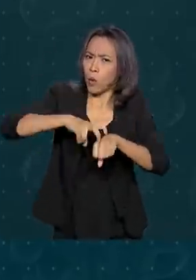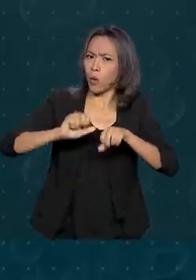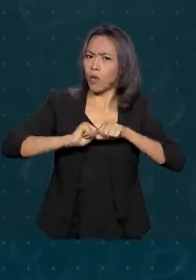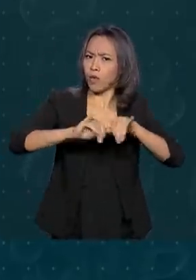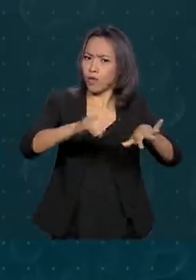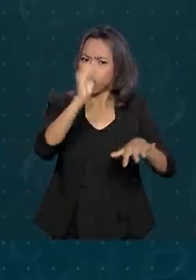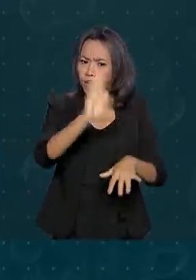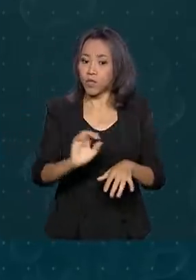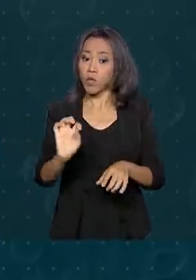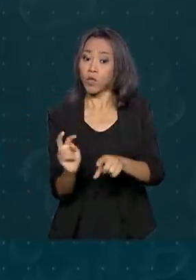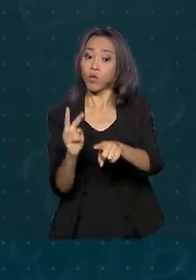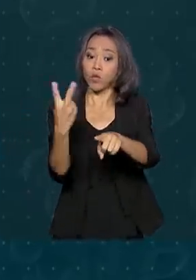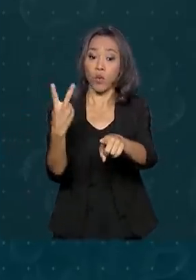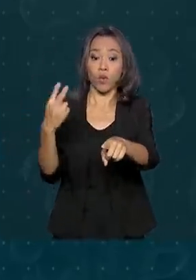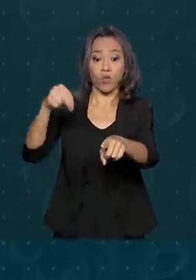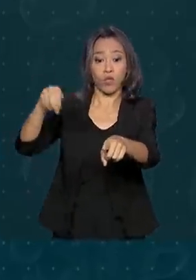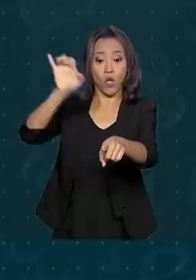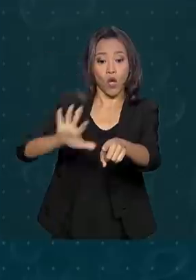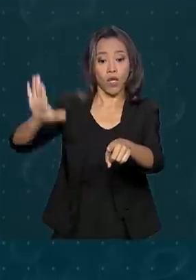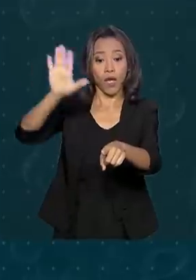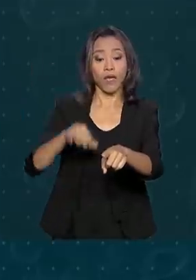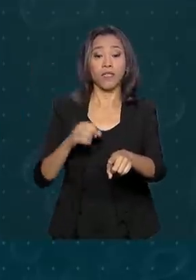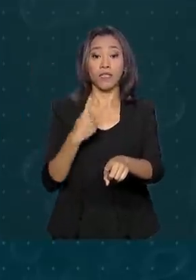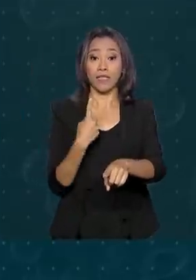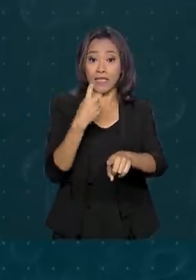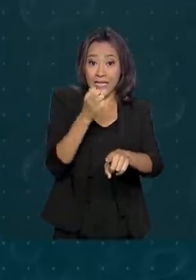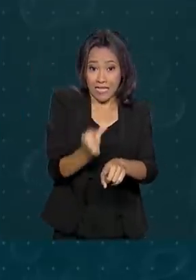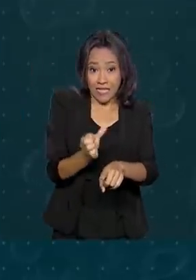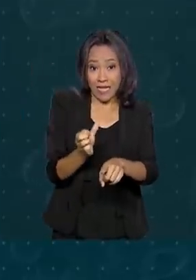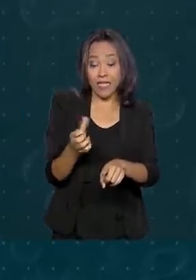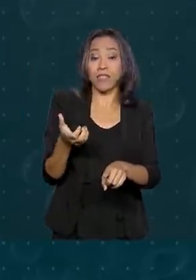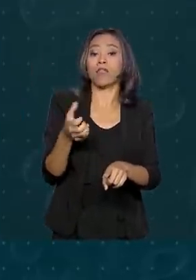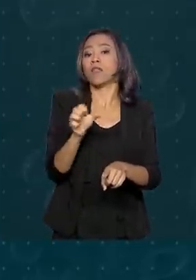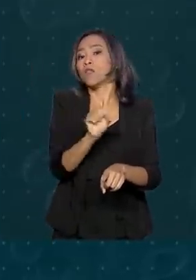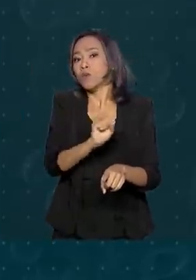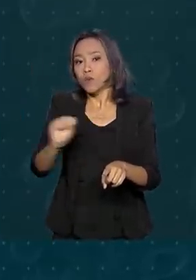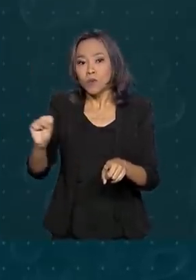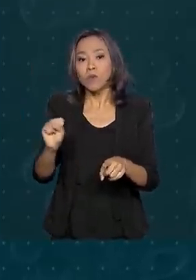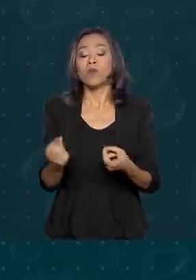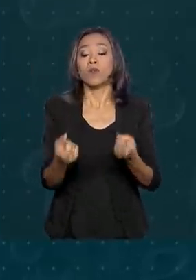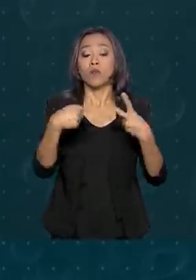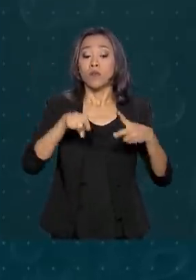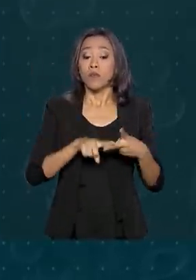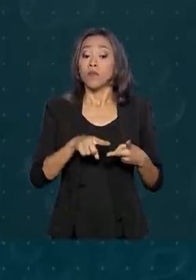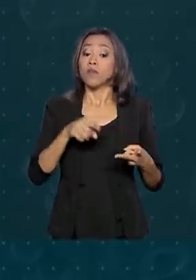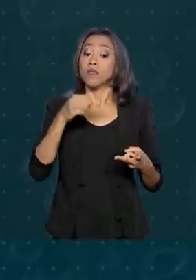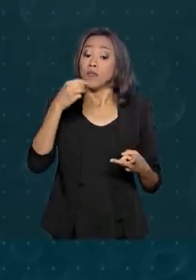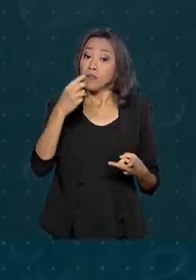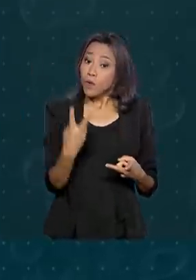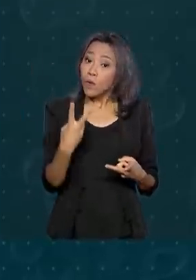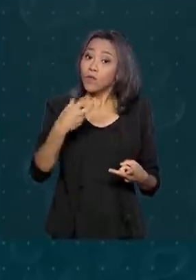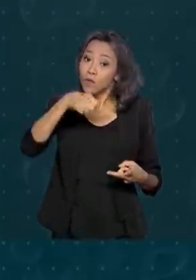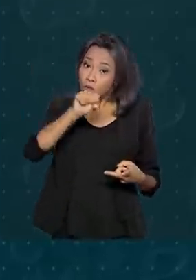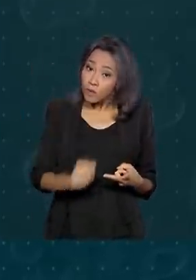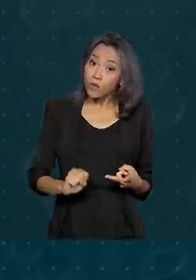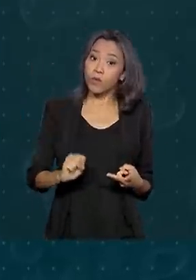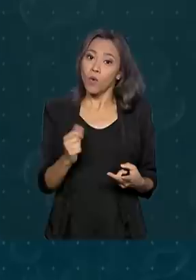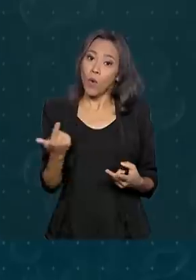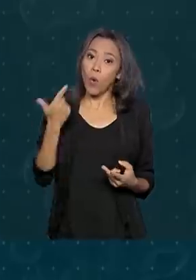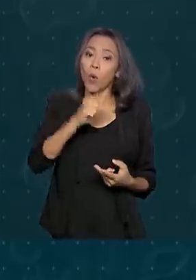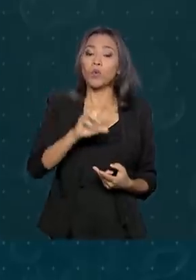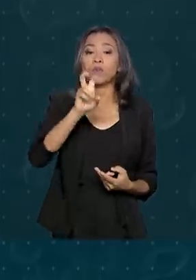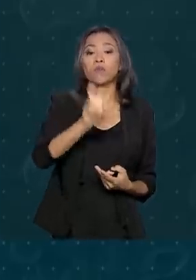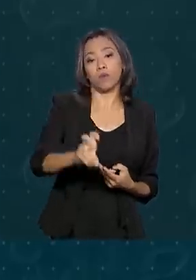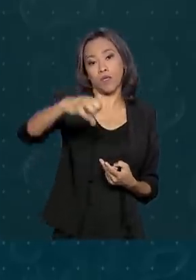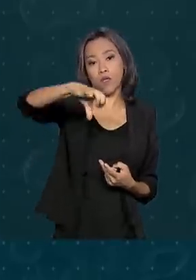Dois na região nordeste, 16 na região sudeste e dois na região sul. Outros 59